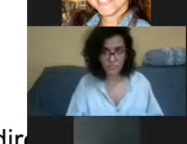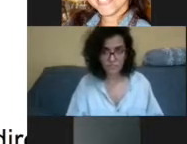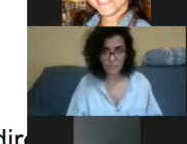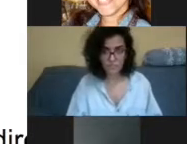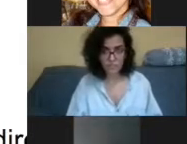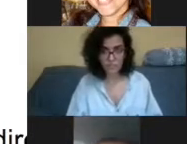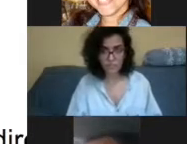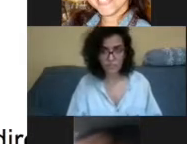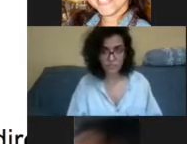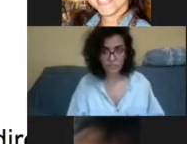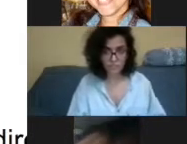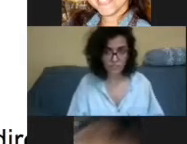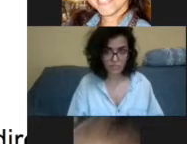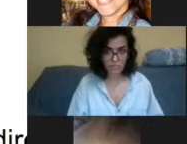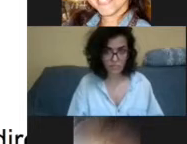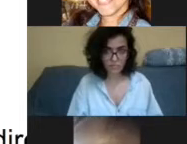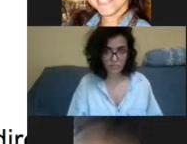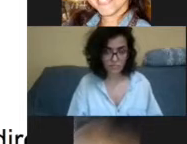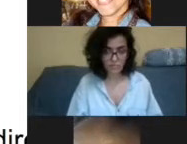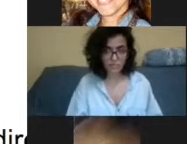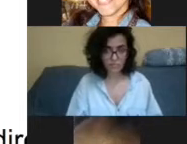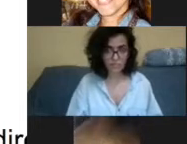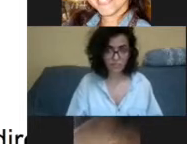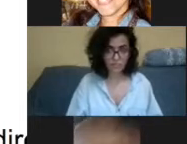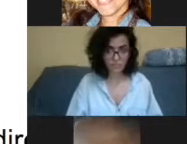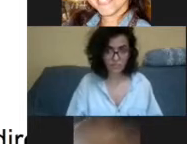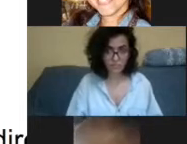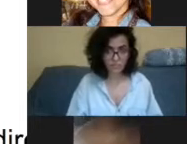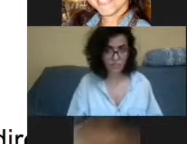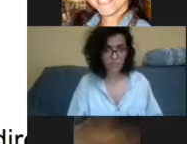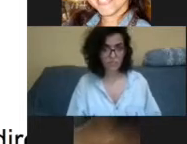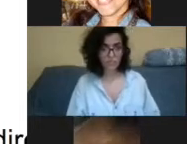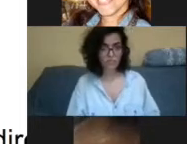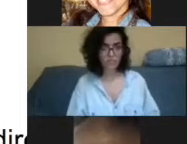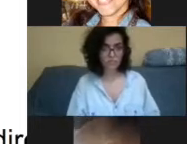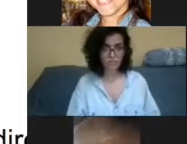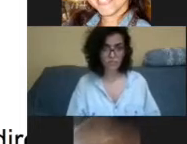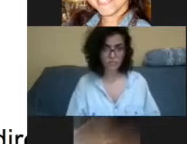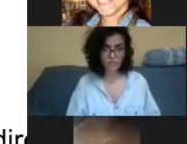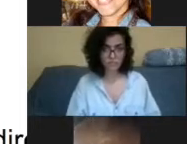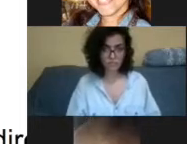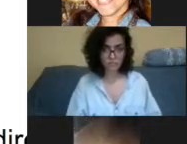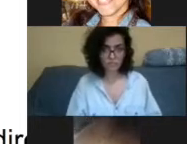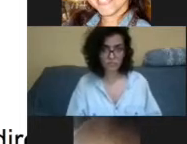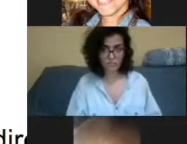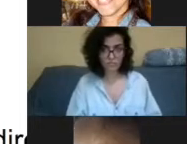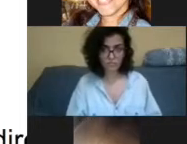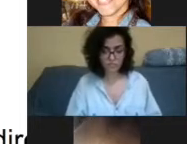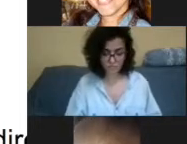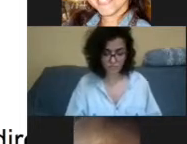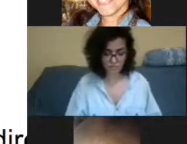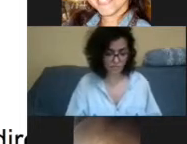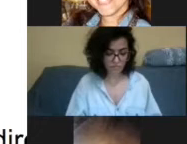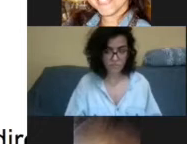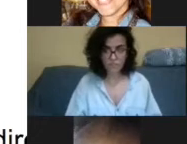Porque, assim, o acesso à informação, como a própria lei brasileira de inclusão diz, é um direito de todos, né? E a gente sabe que a nossa comunicação, eu tenho certeza